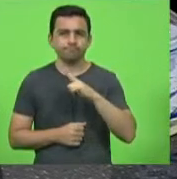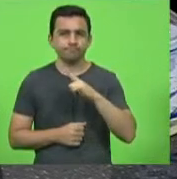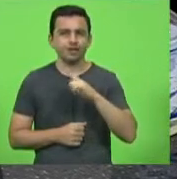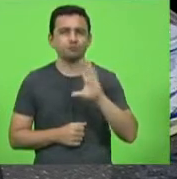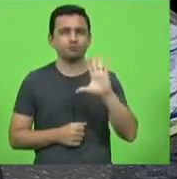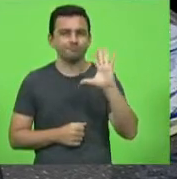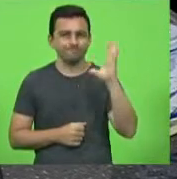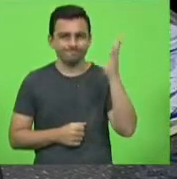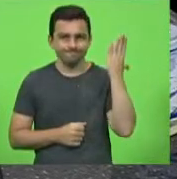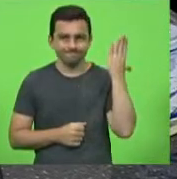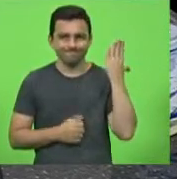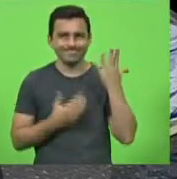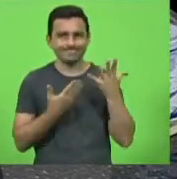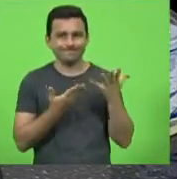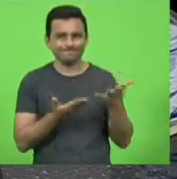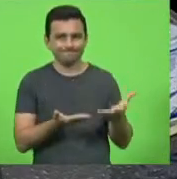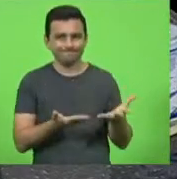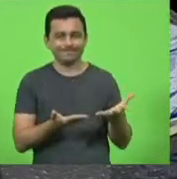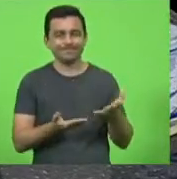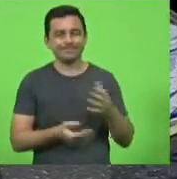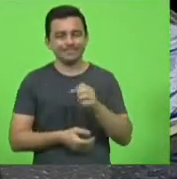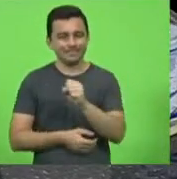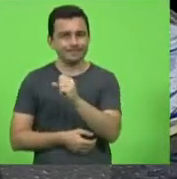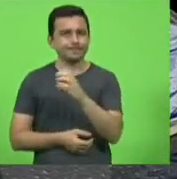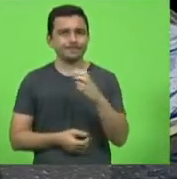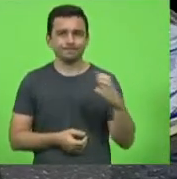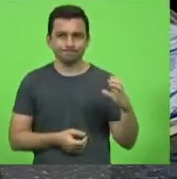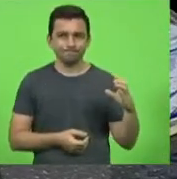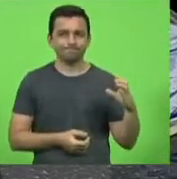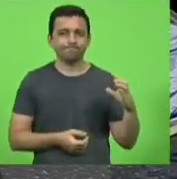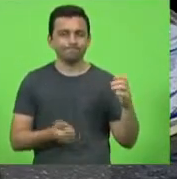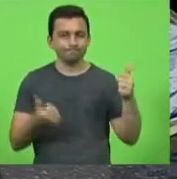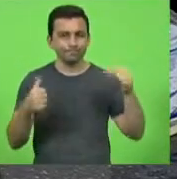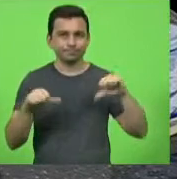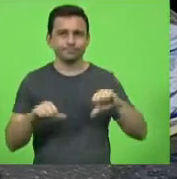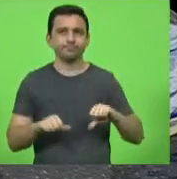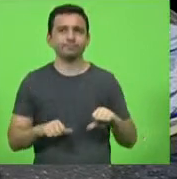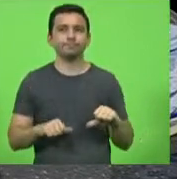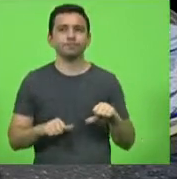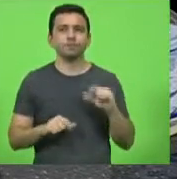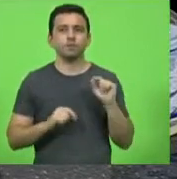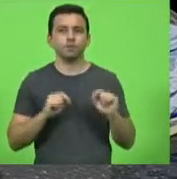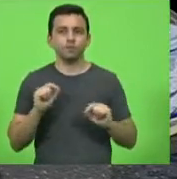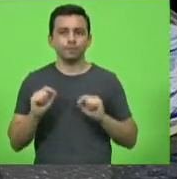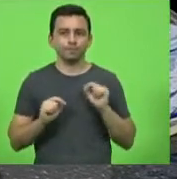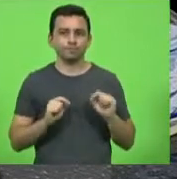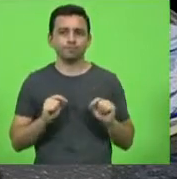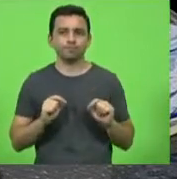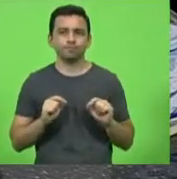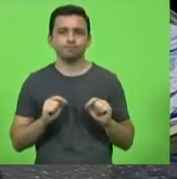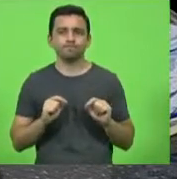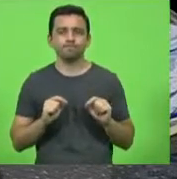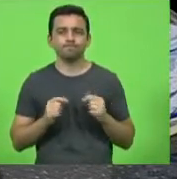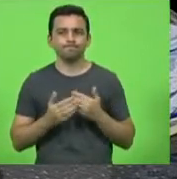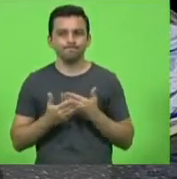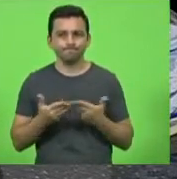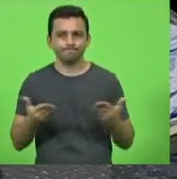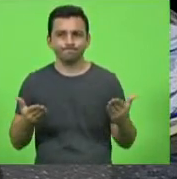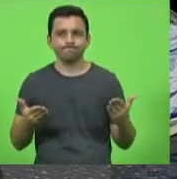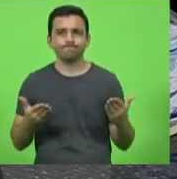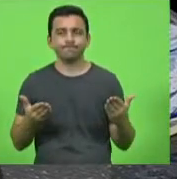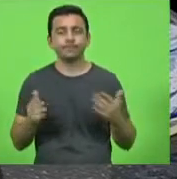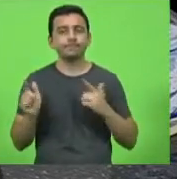para Santa Catarina e uma perda para Caçador